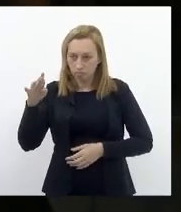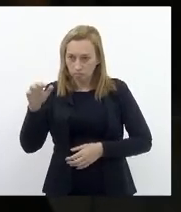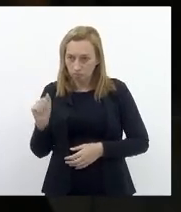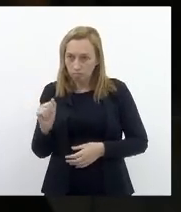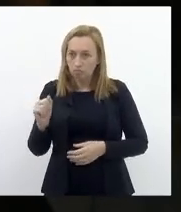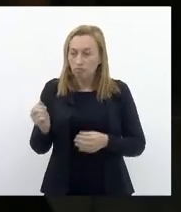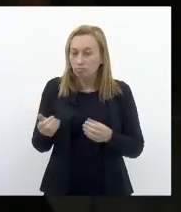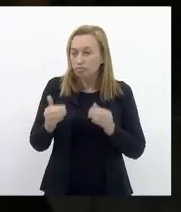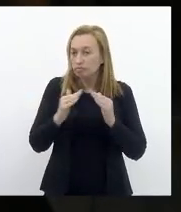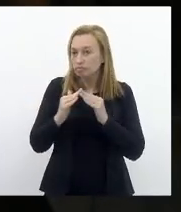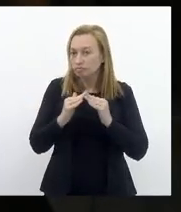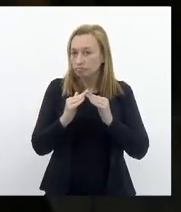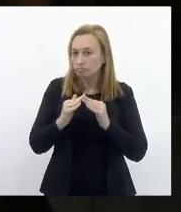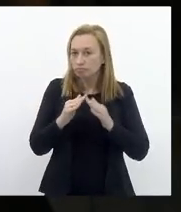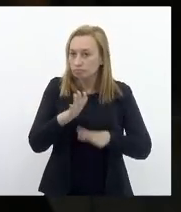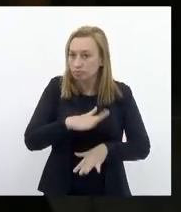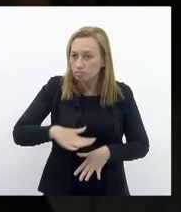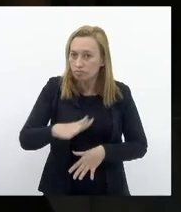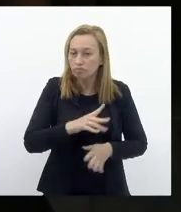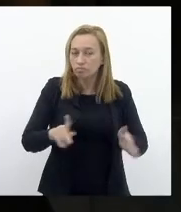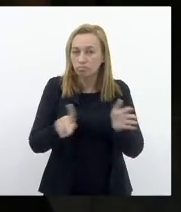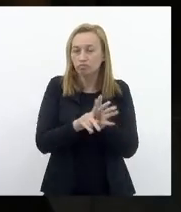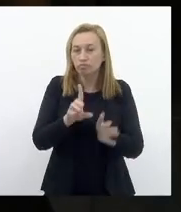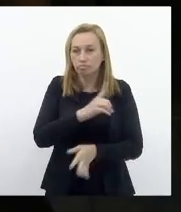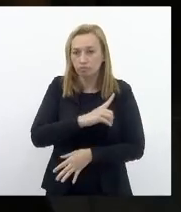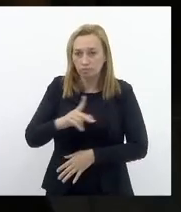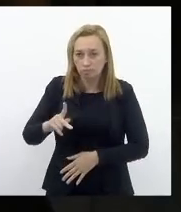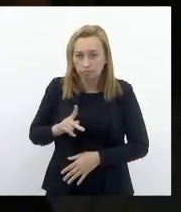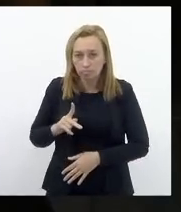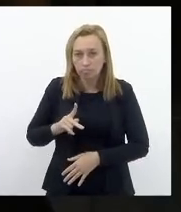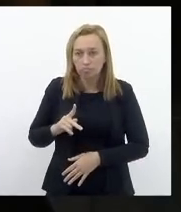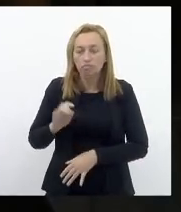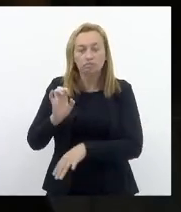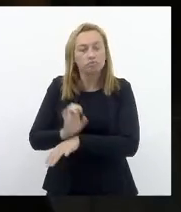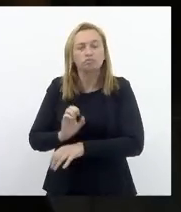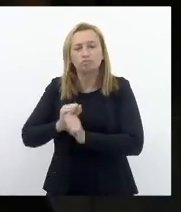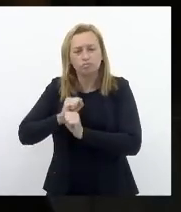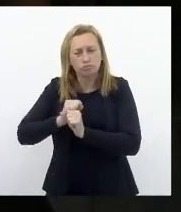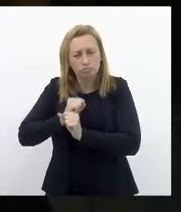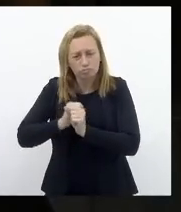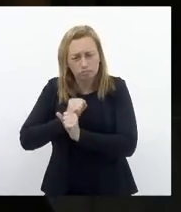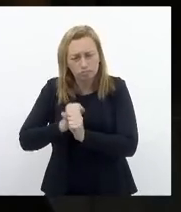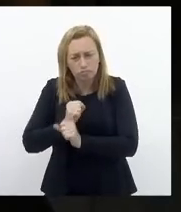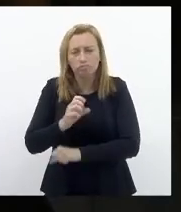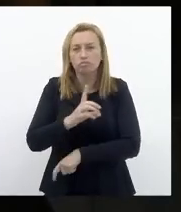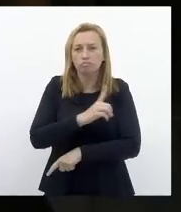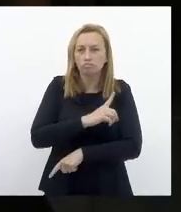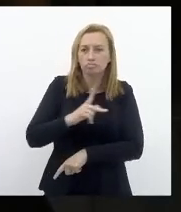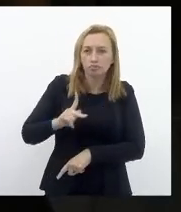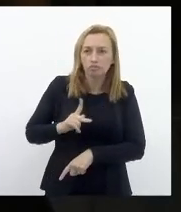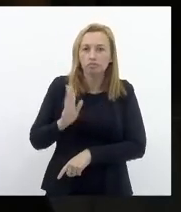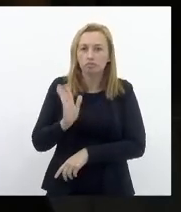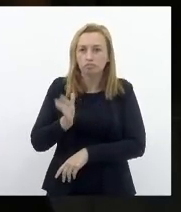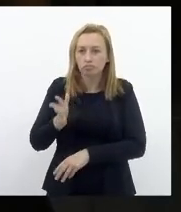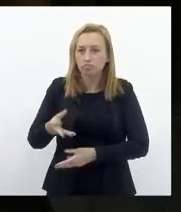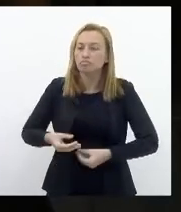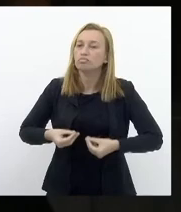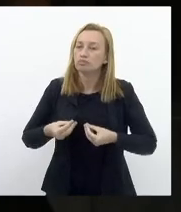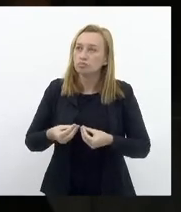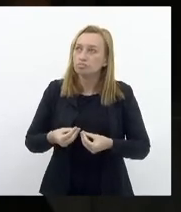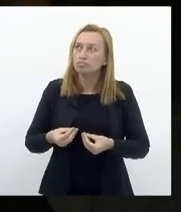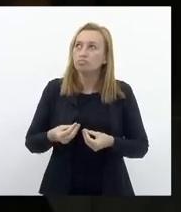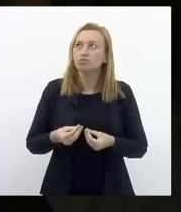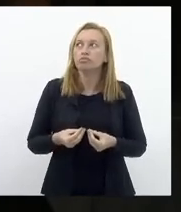vizinho De uma área Que pertence A Defensoria Pública do Estado Já há muito tempo A Defensoria Já dispõe Dos meios